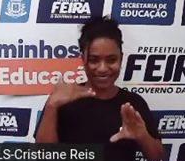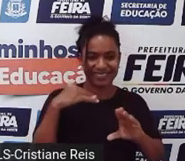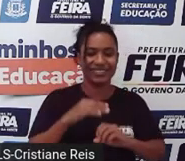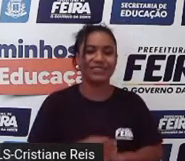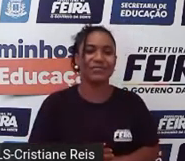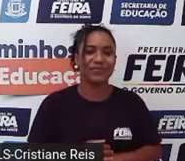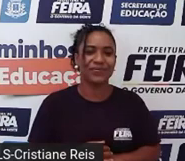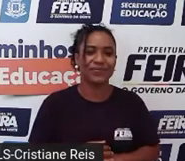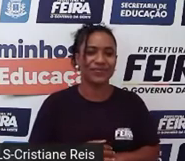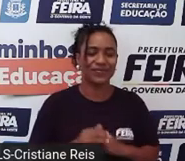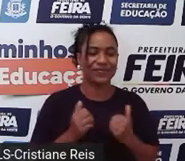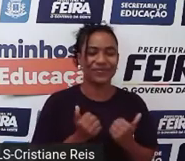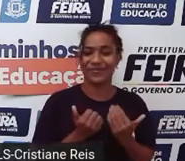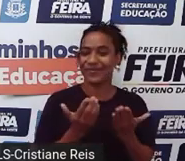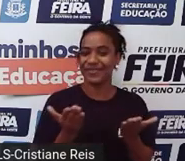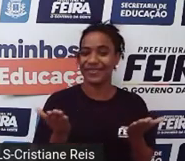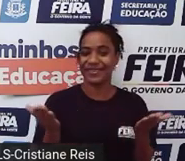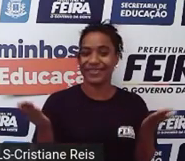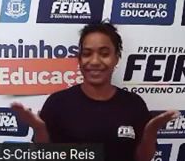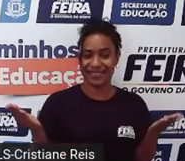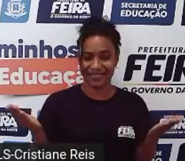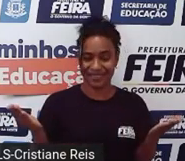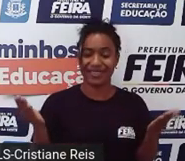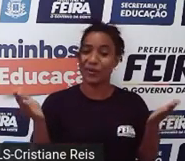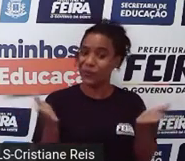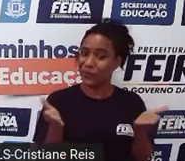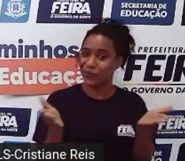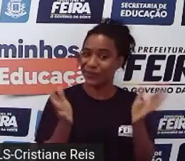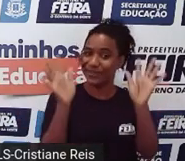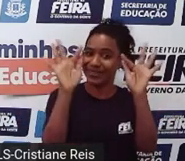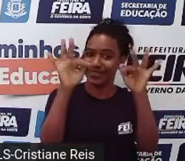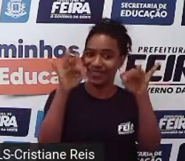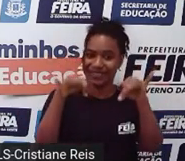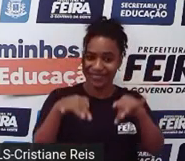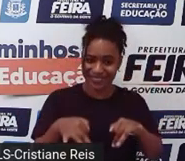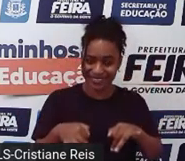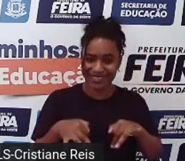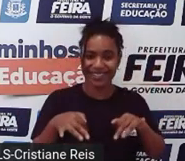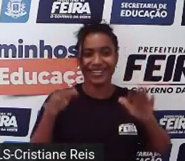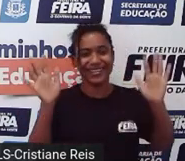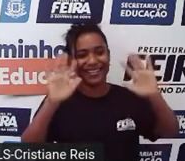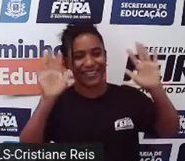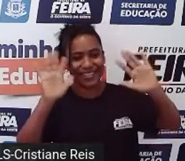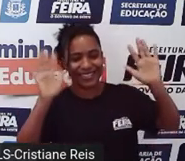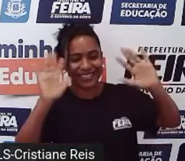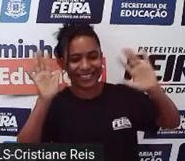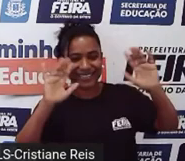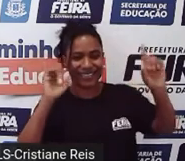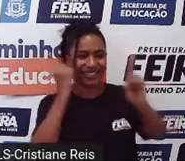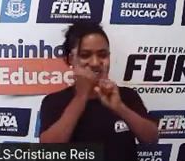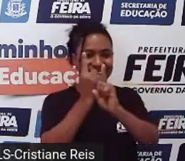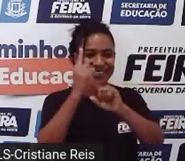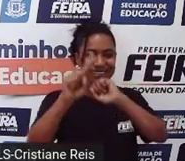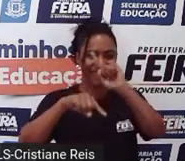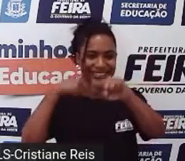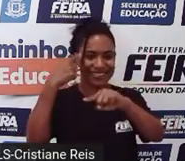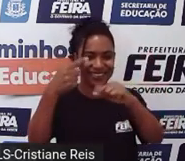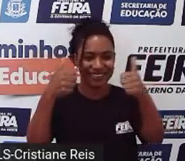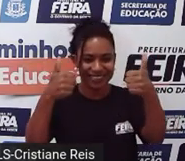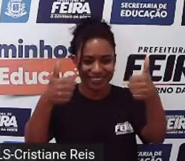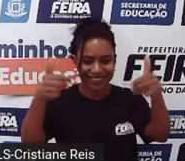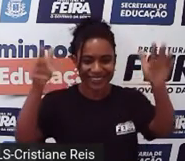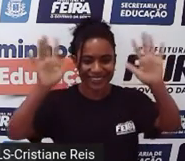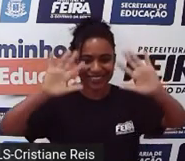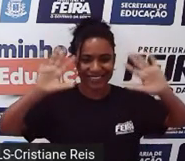That's it for today. Isso é tudo por hoje. See you next class. Bye! A gente se vê na próxima aula.